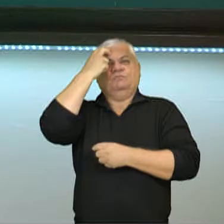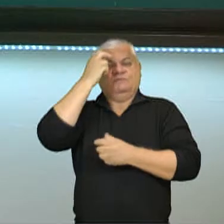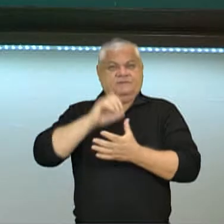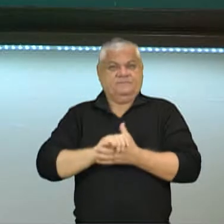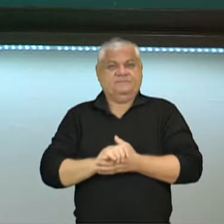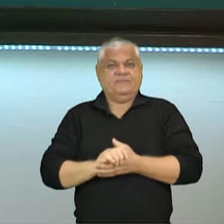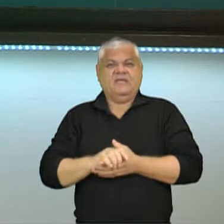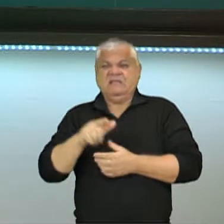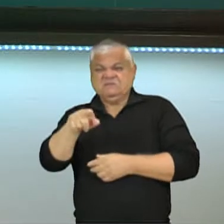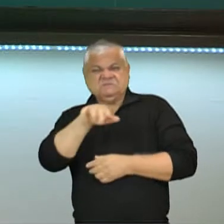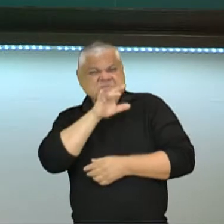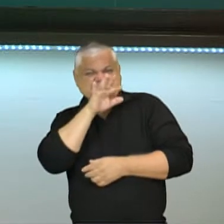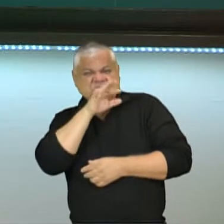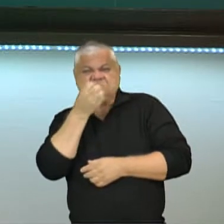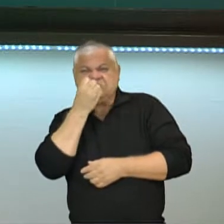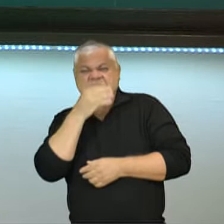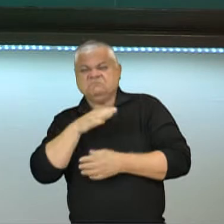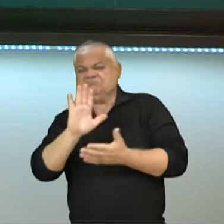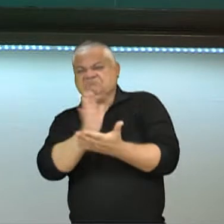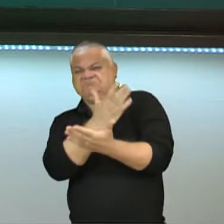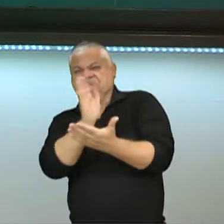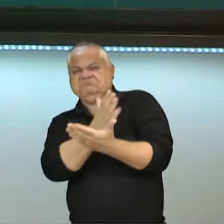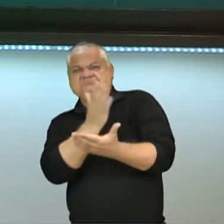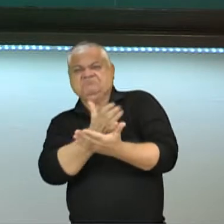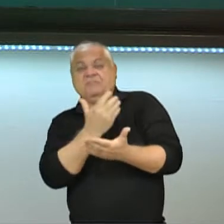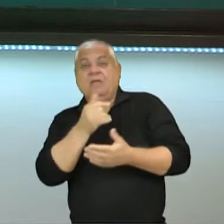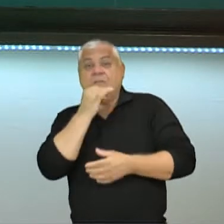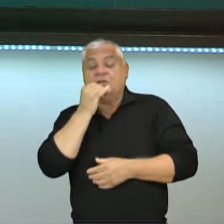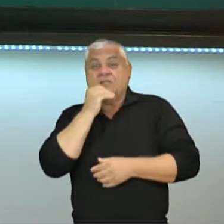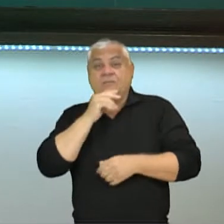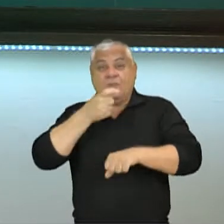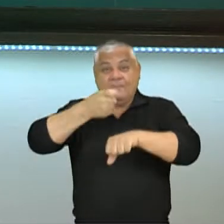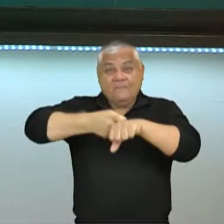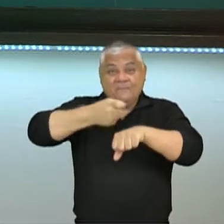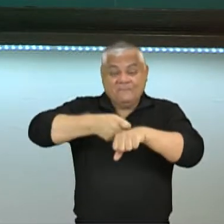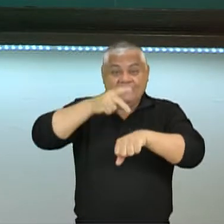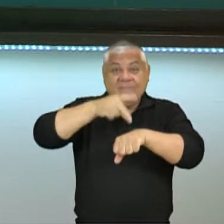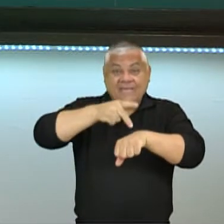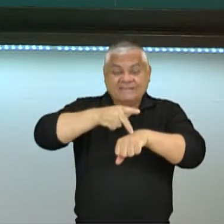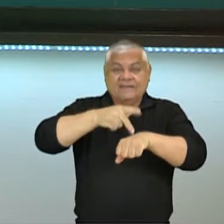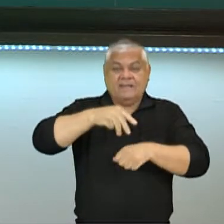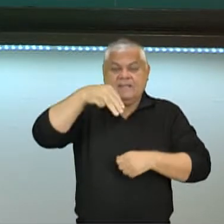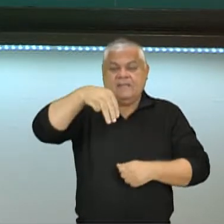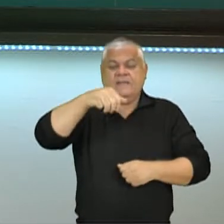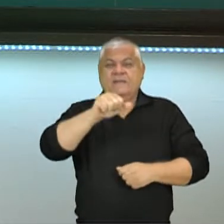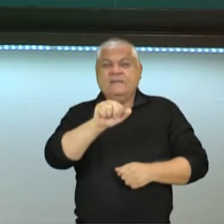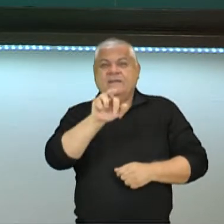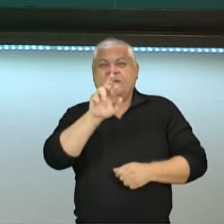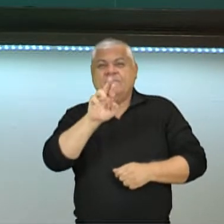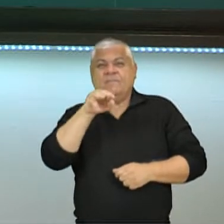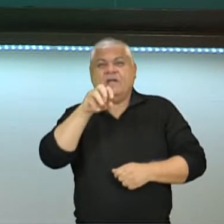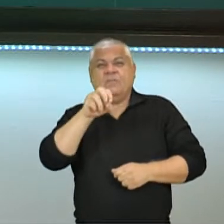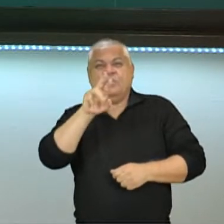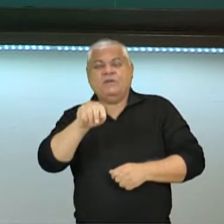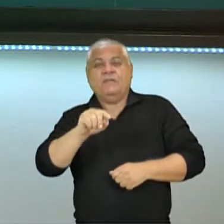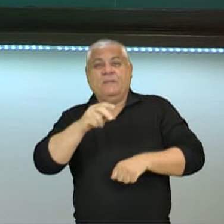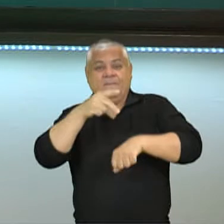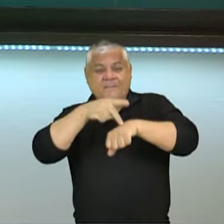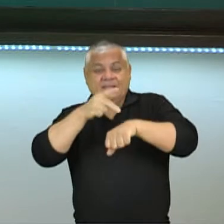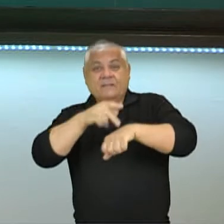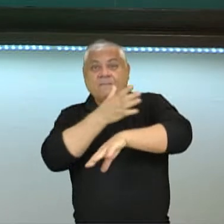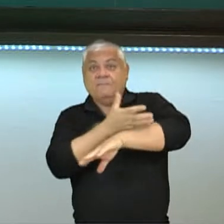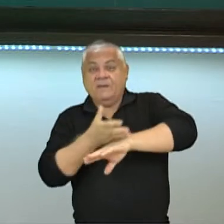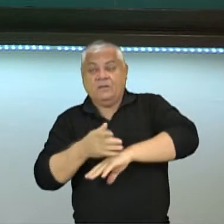eles. O que não é legal, eles não utilizam. E quando eu falo mármore branco, é bom lembrar vocês, gente, que todas as esculturas gregas e romanas eram muito